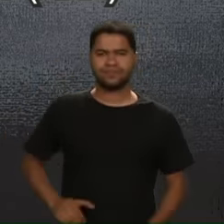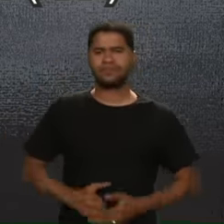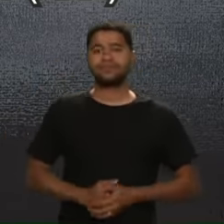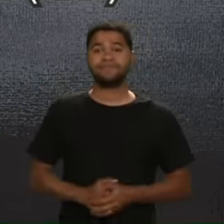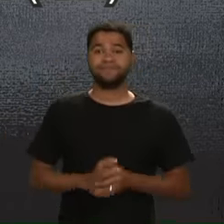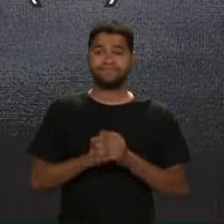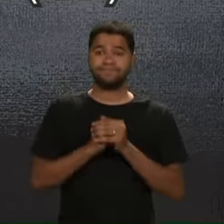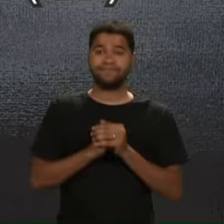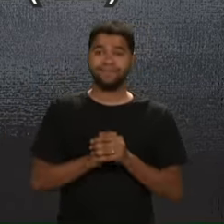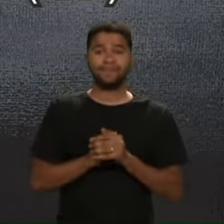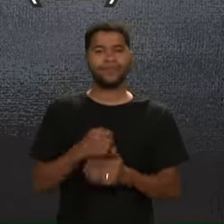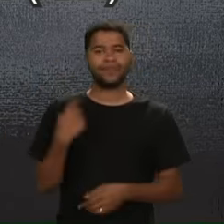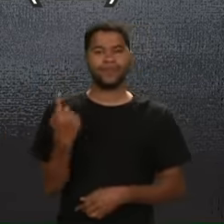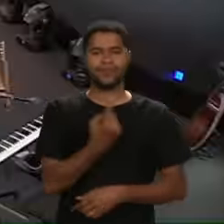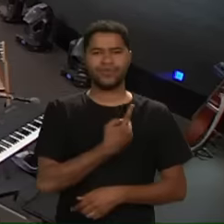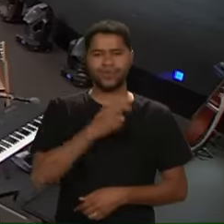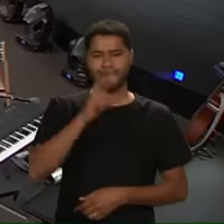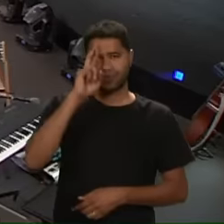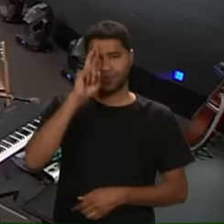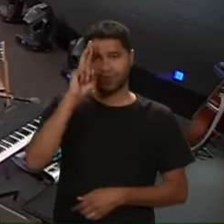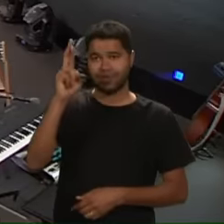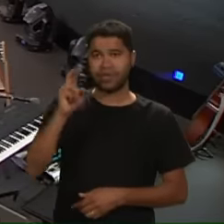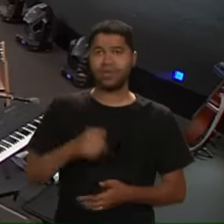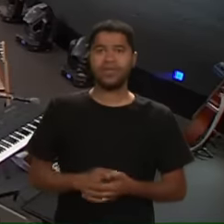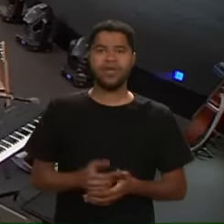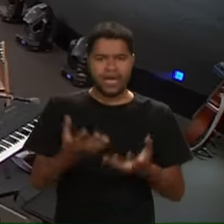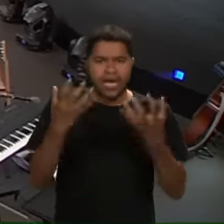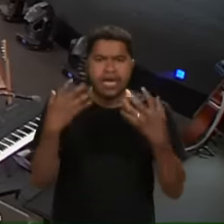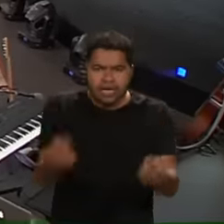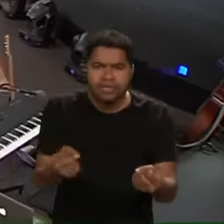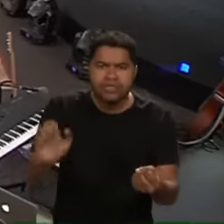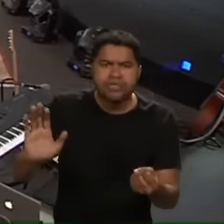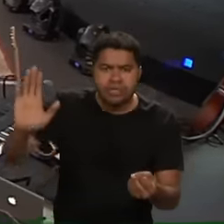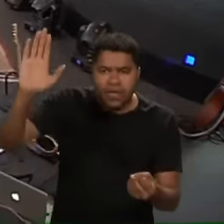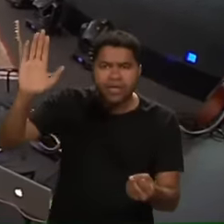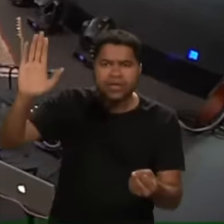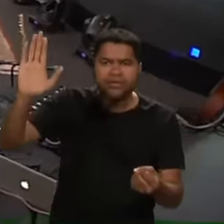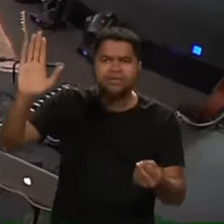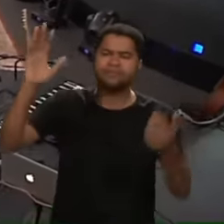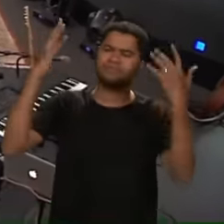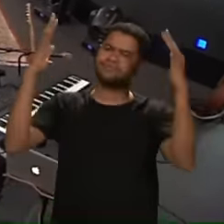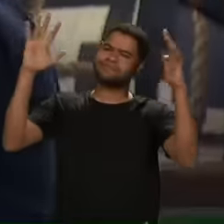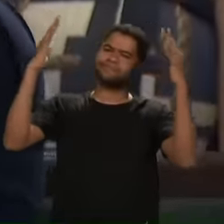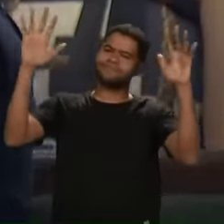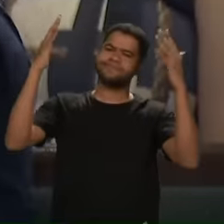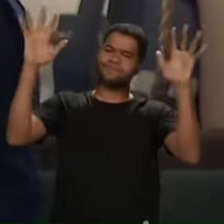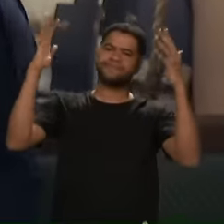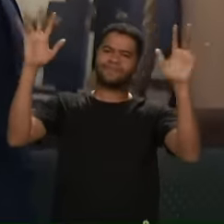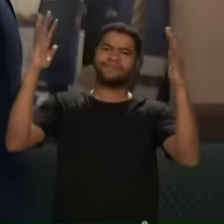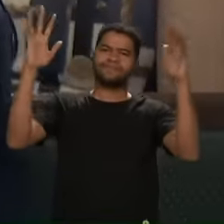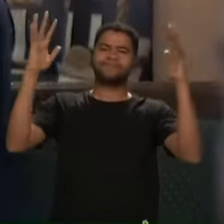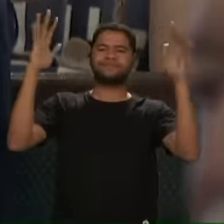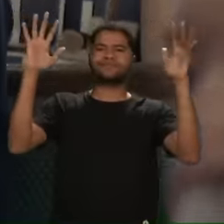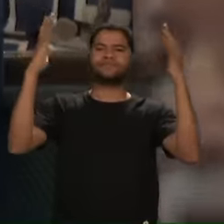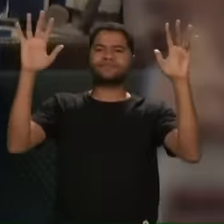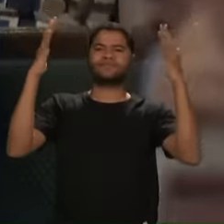Jesus Nosso Senhor Quem toma posse Desta palavra Aplauda ao Senhor